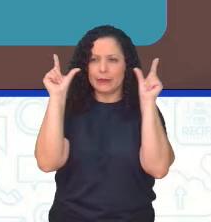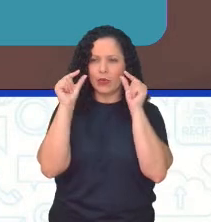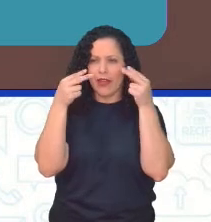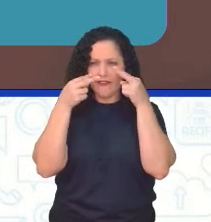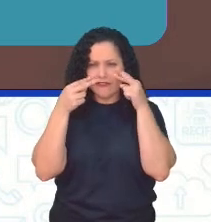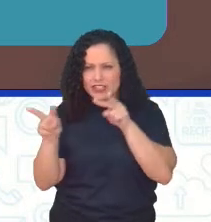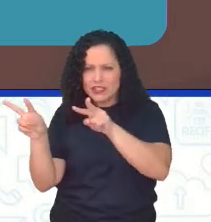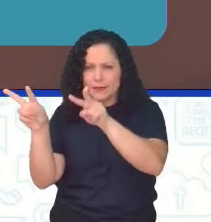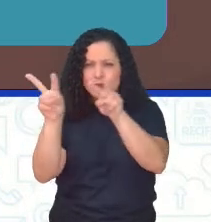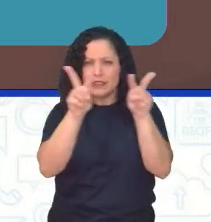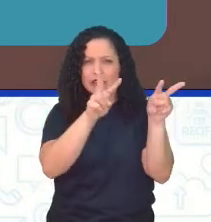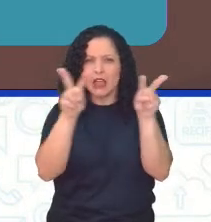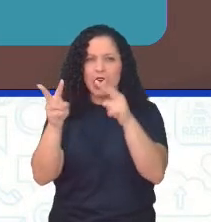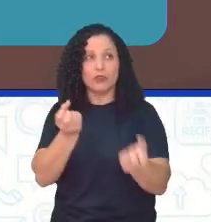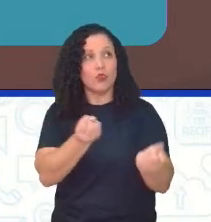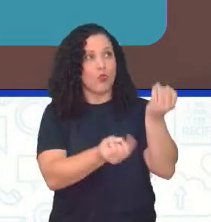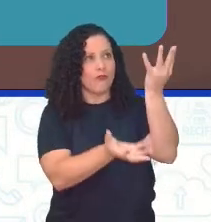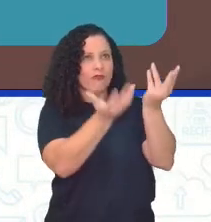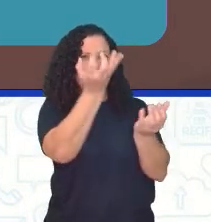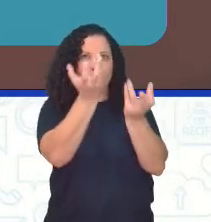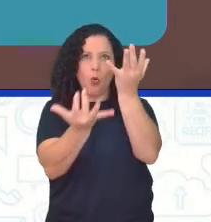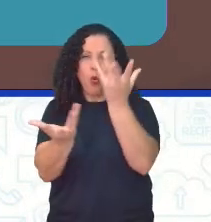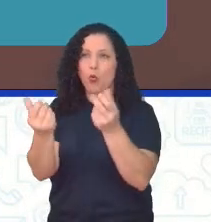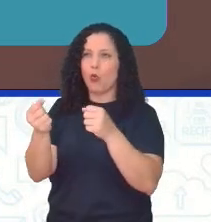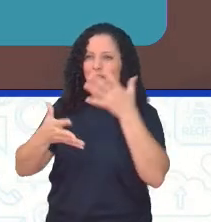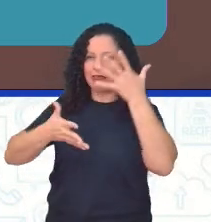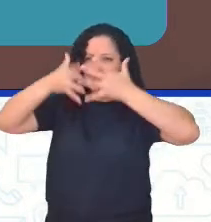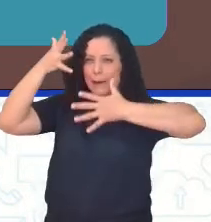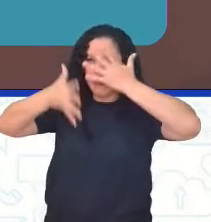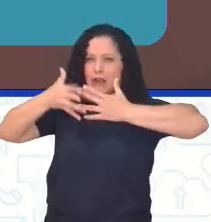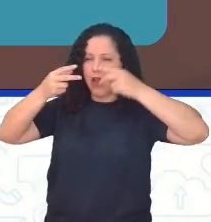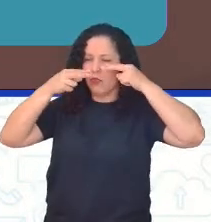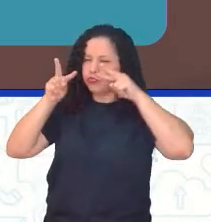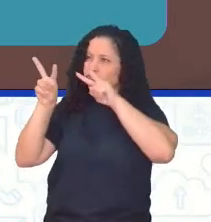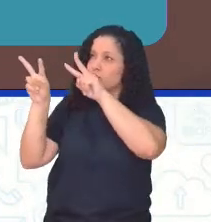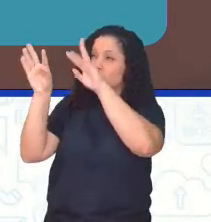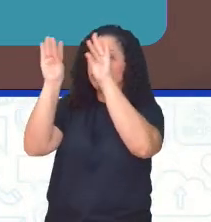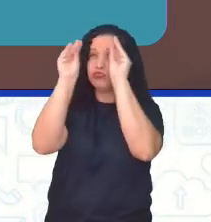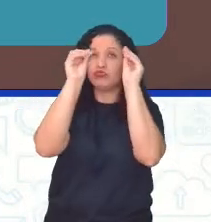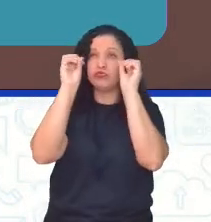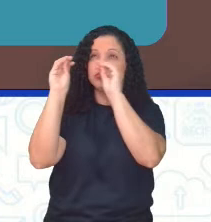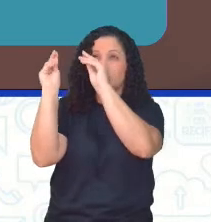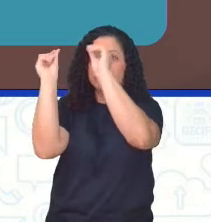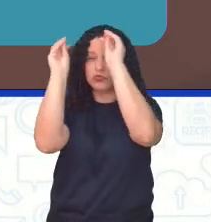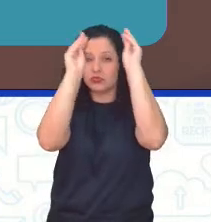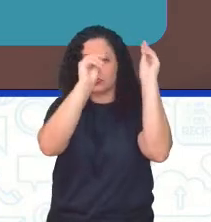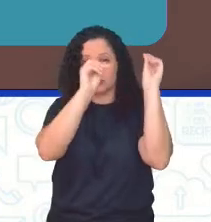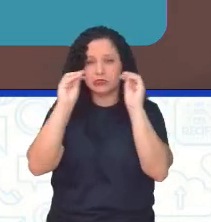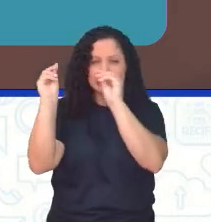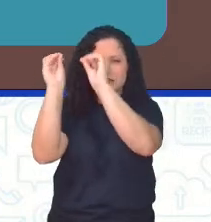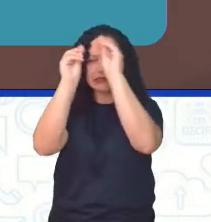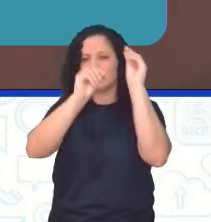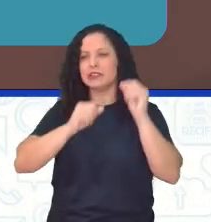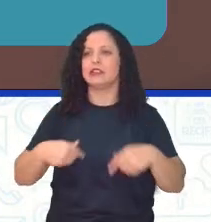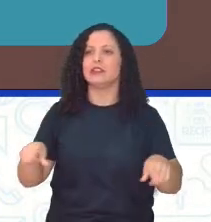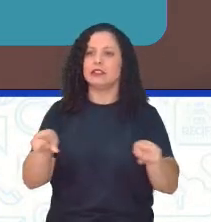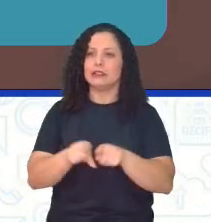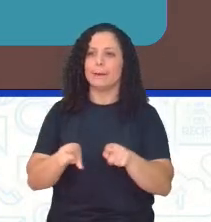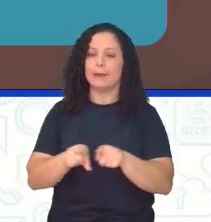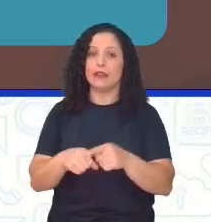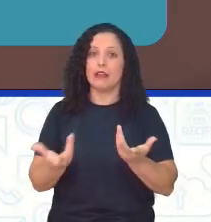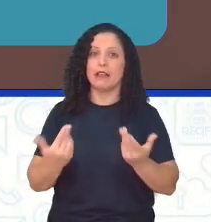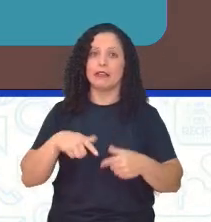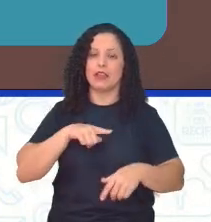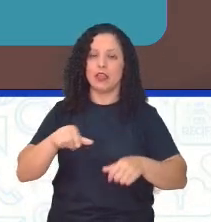pista, tá pegando aquele incêndio, né? E aí, pode causar engavetamentos, né? Que é um carro